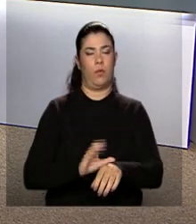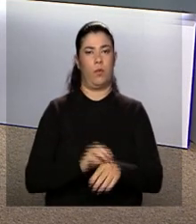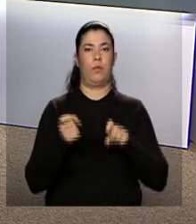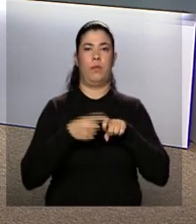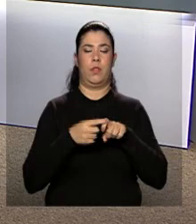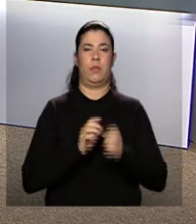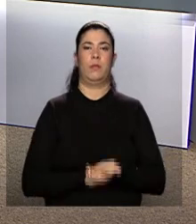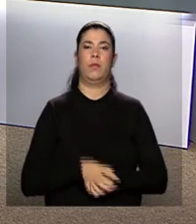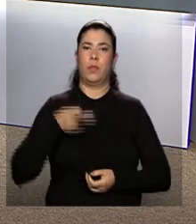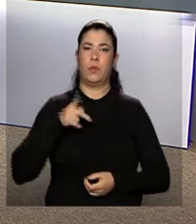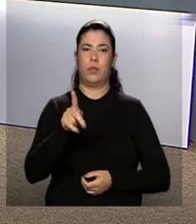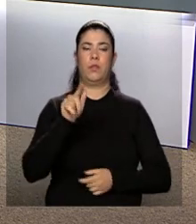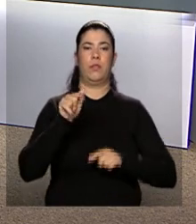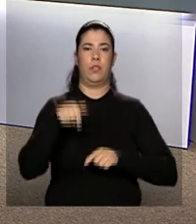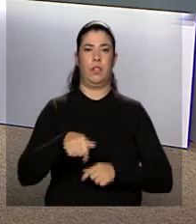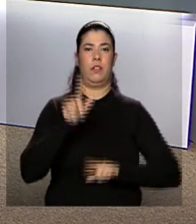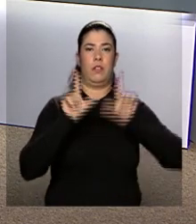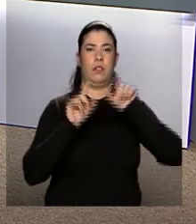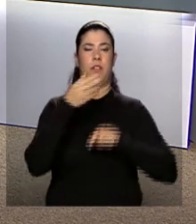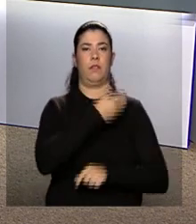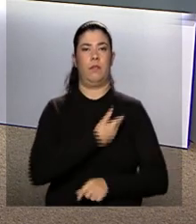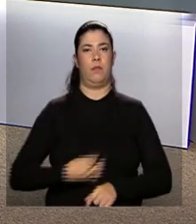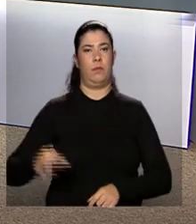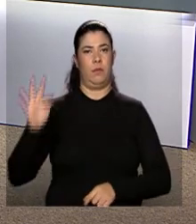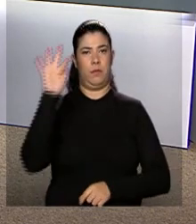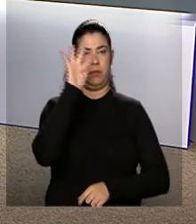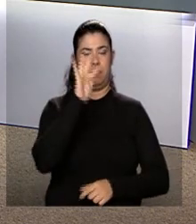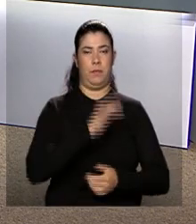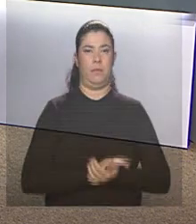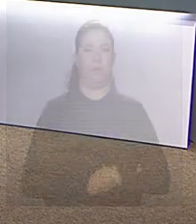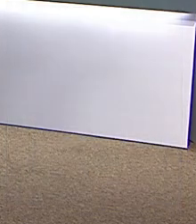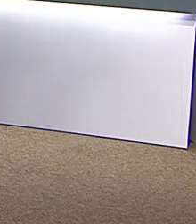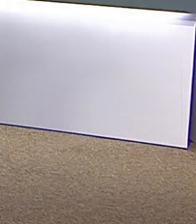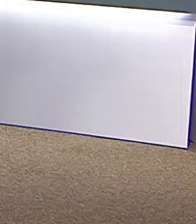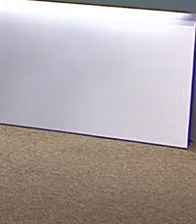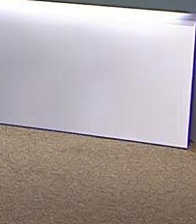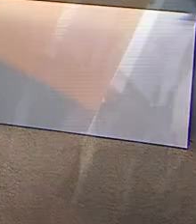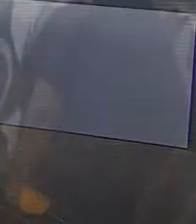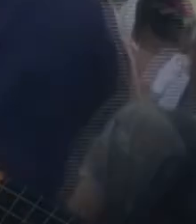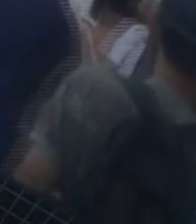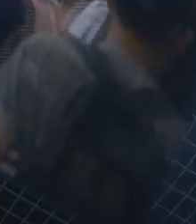de medicina. Continue com a gente, NBR e a TV do Governo Federal. Tchau.